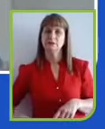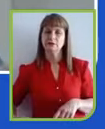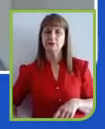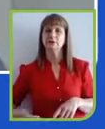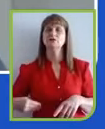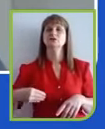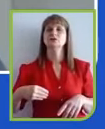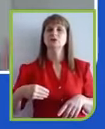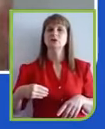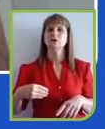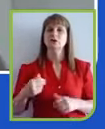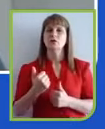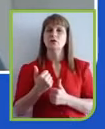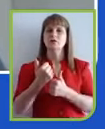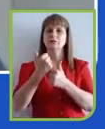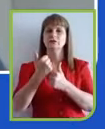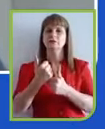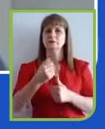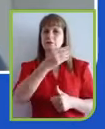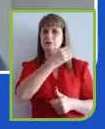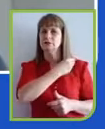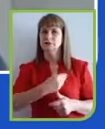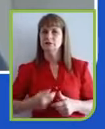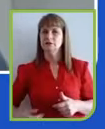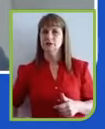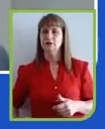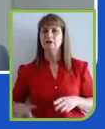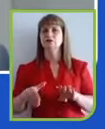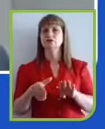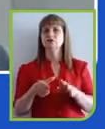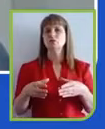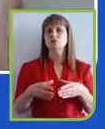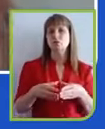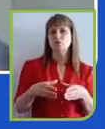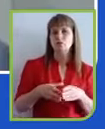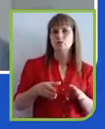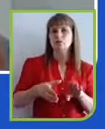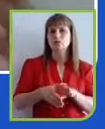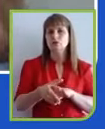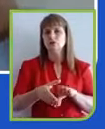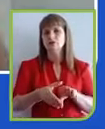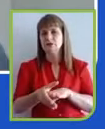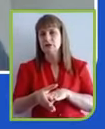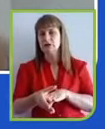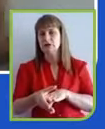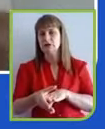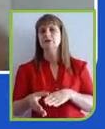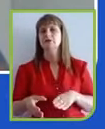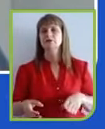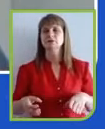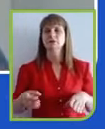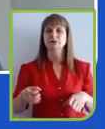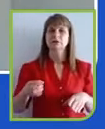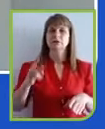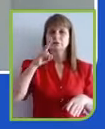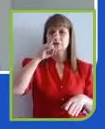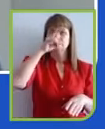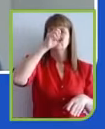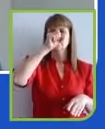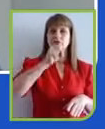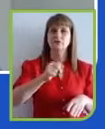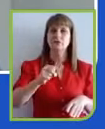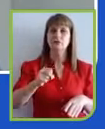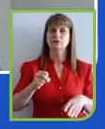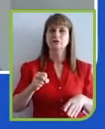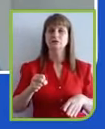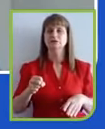E, em breve, anunciaremos metas, como dizem os americanos, bold, fortes, em negrito, que